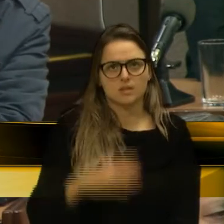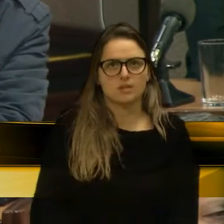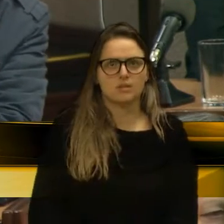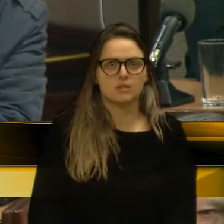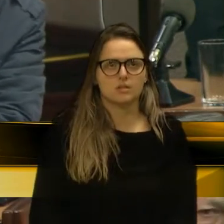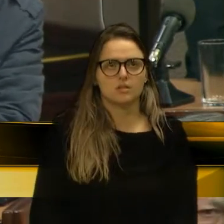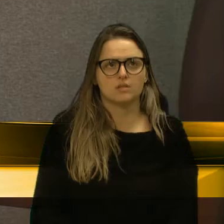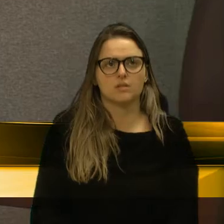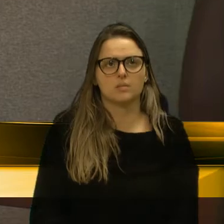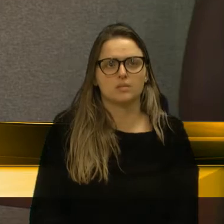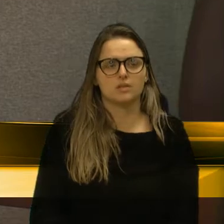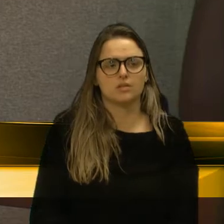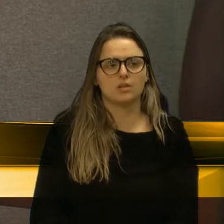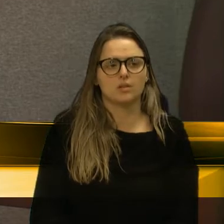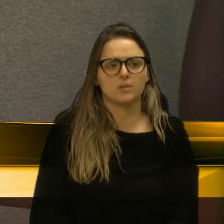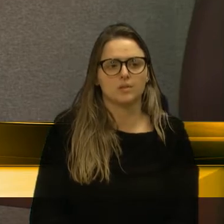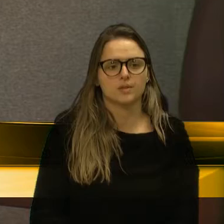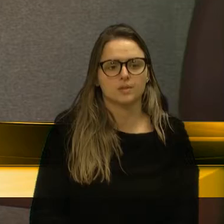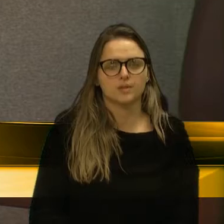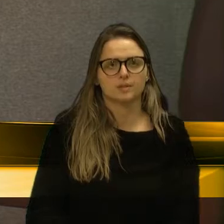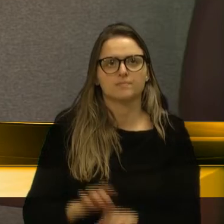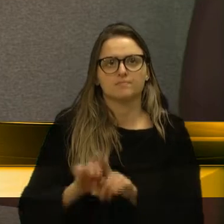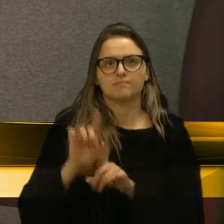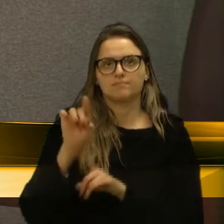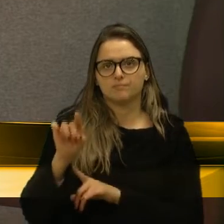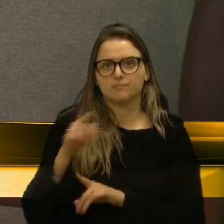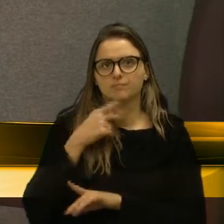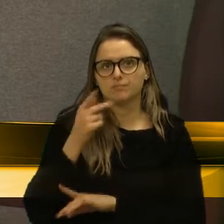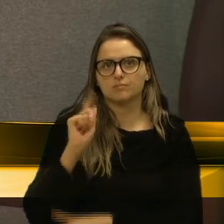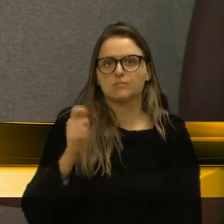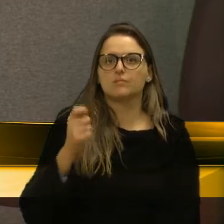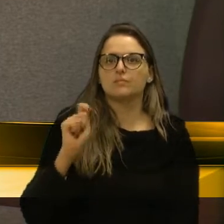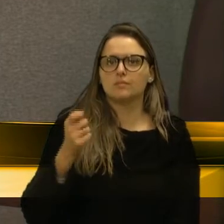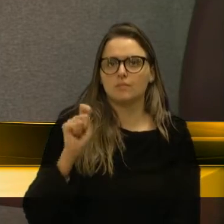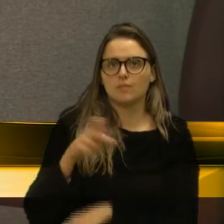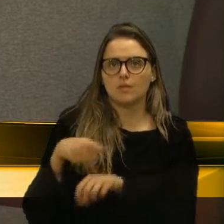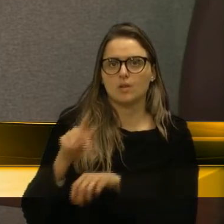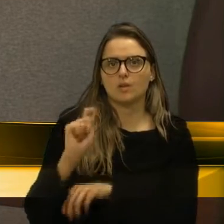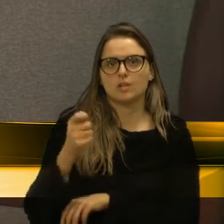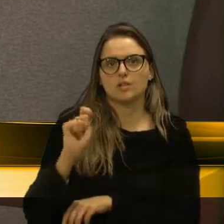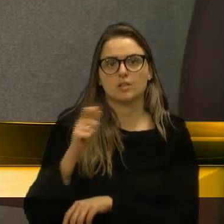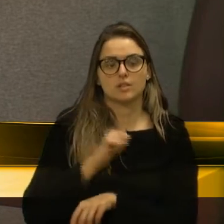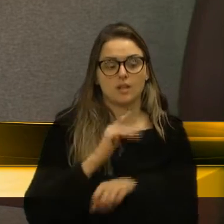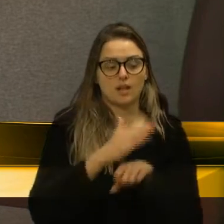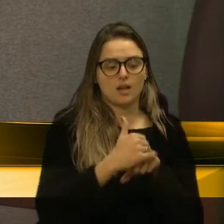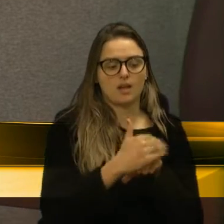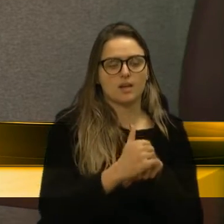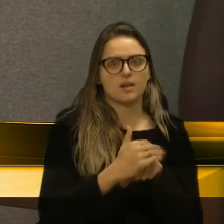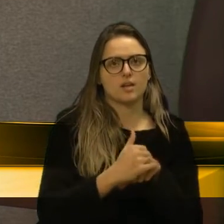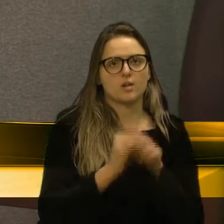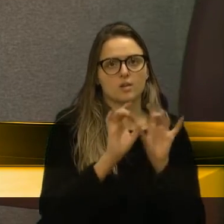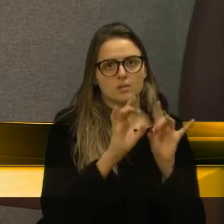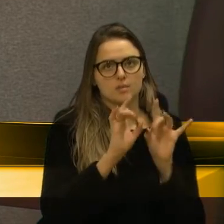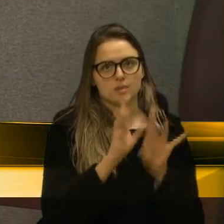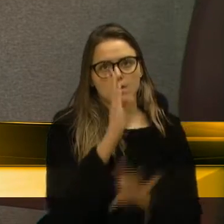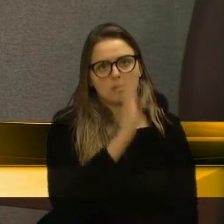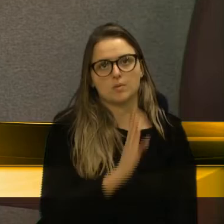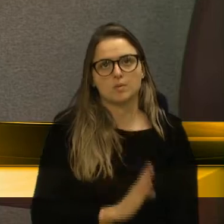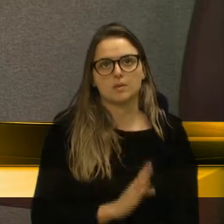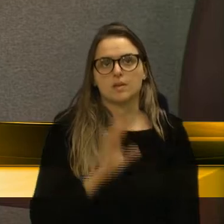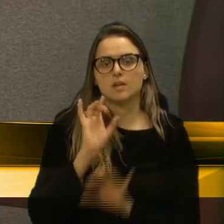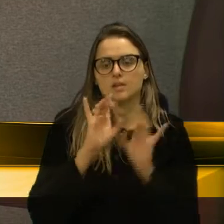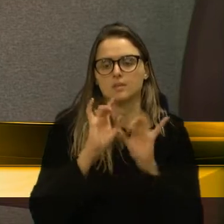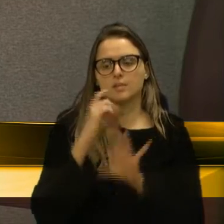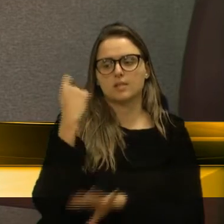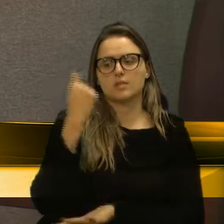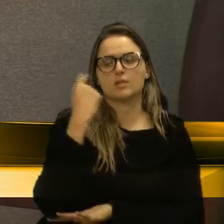Obrigado, vereador Rafael. Eu quero também lembrar que o argentino tem um carinho muito grande pelo Brasil, especialmente pelo Rio Grande do Sul, Santa